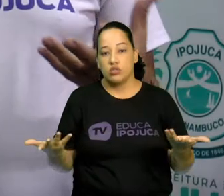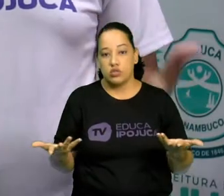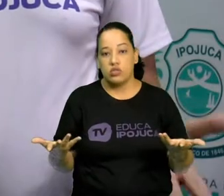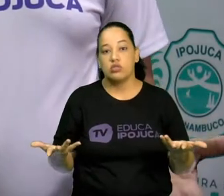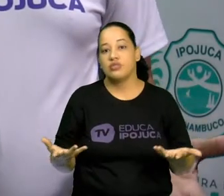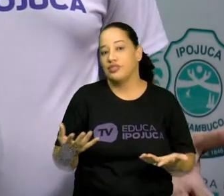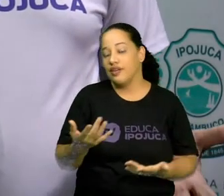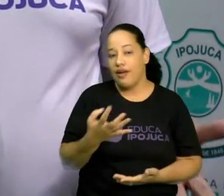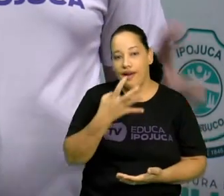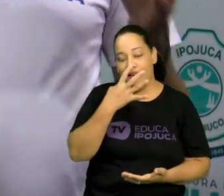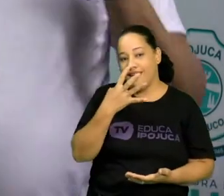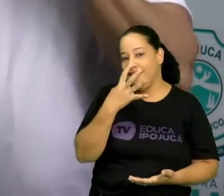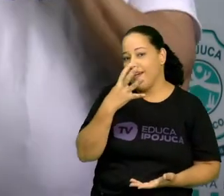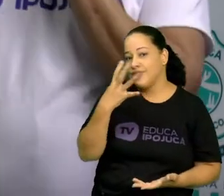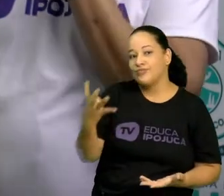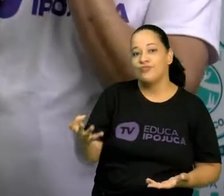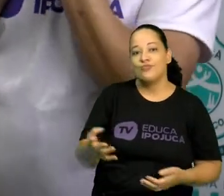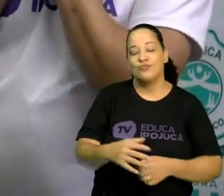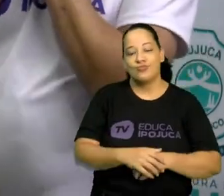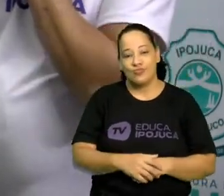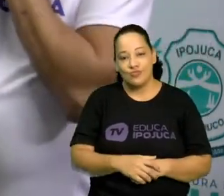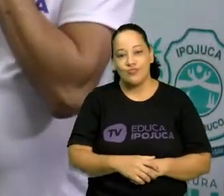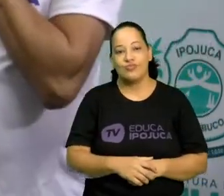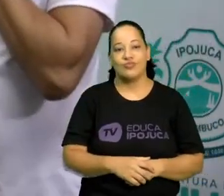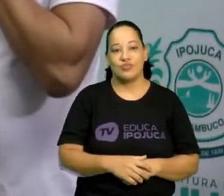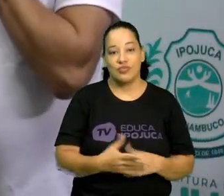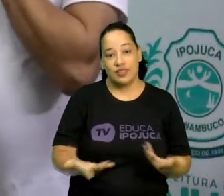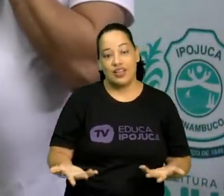é fantástico. E é engraçado,